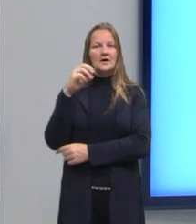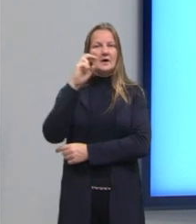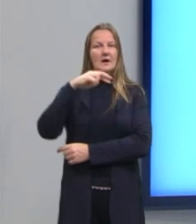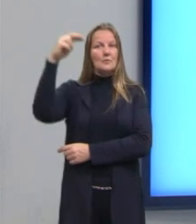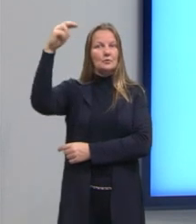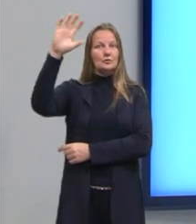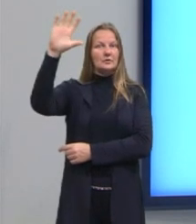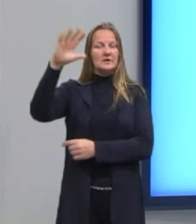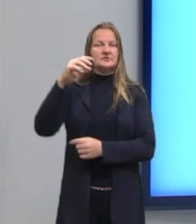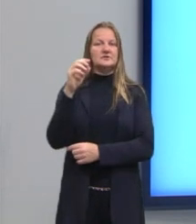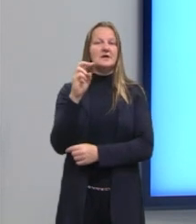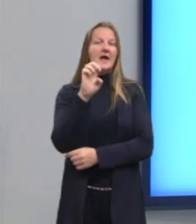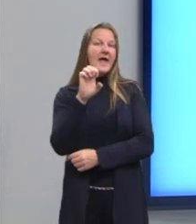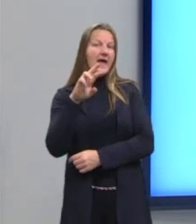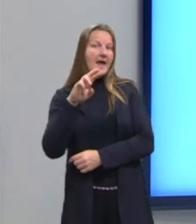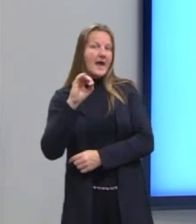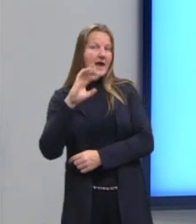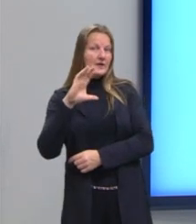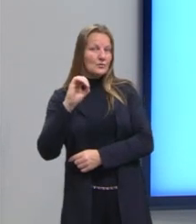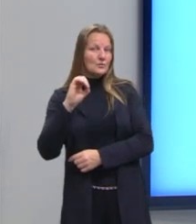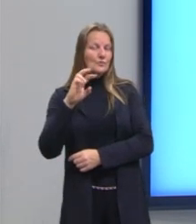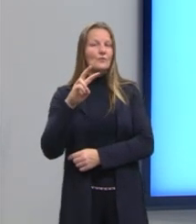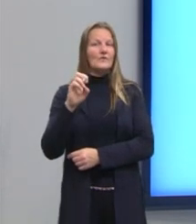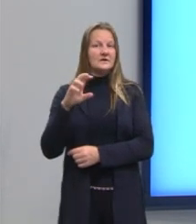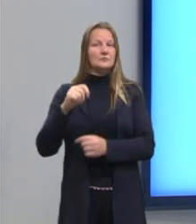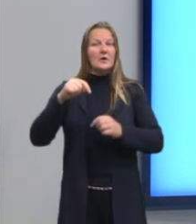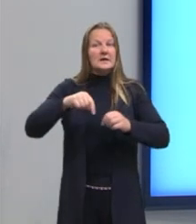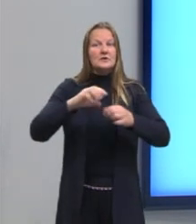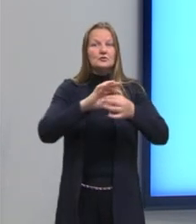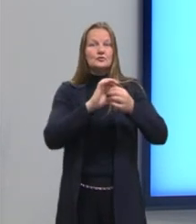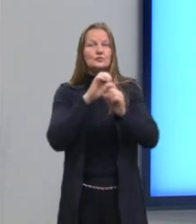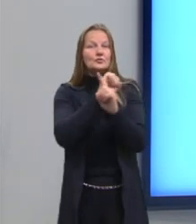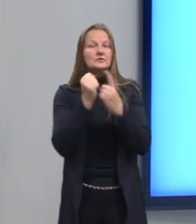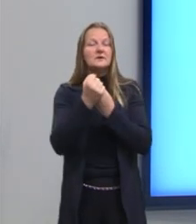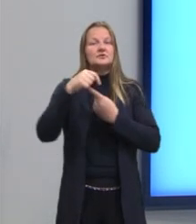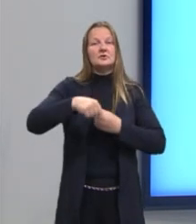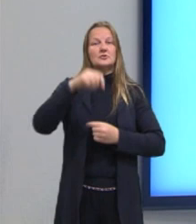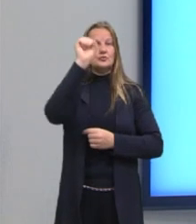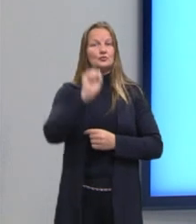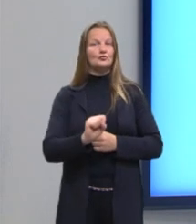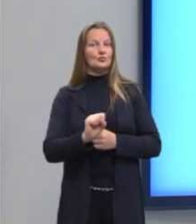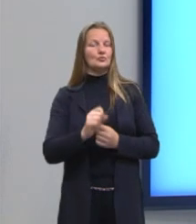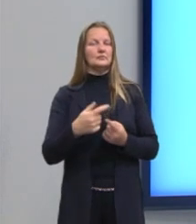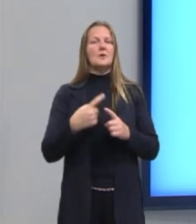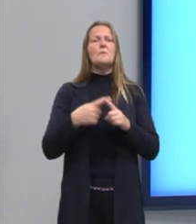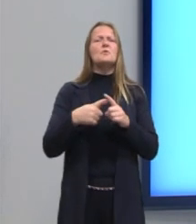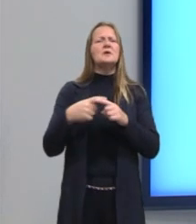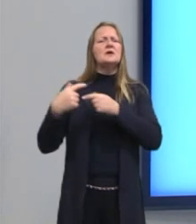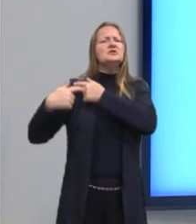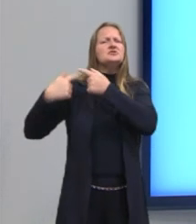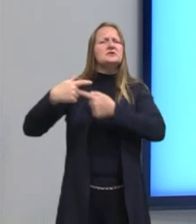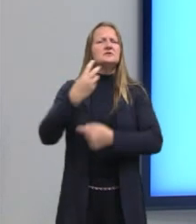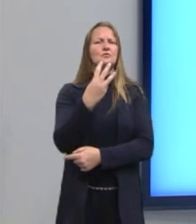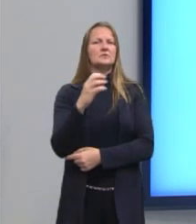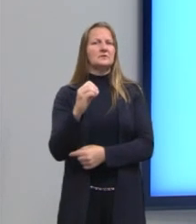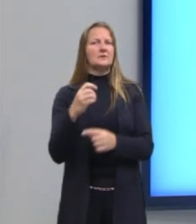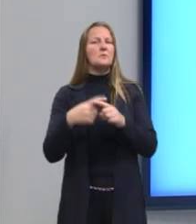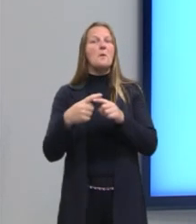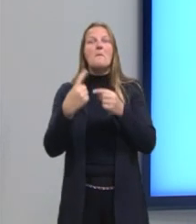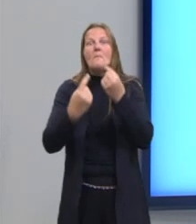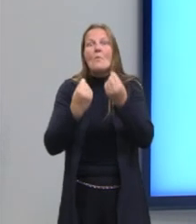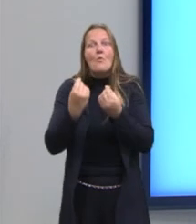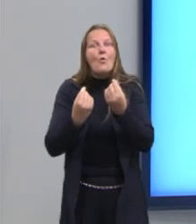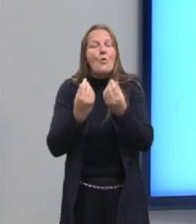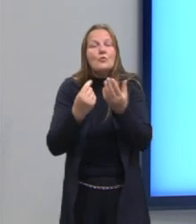vai falar aqui da nossa sociedade, e assim por diante. E por que geração de 30? Porque muitos livros são